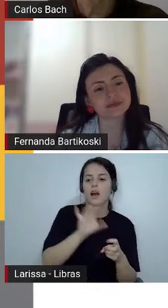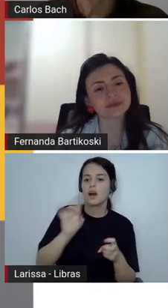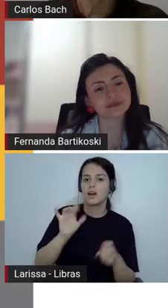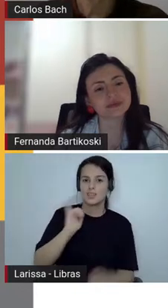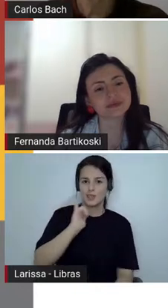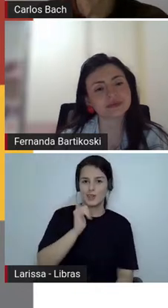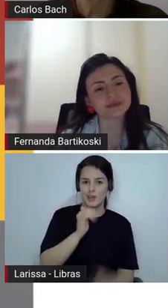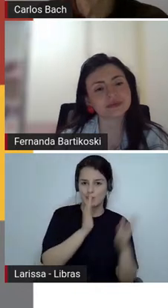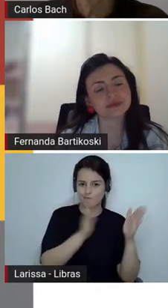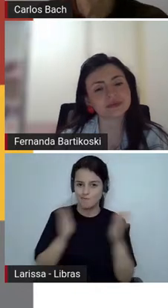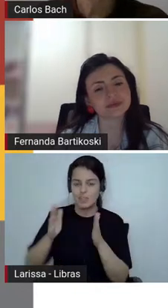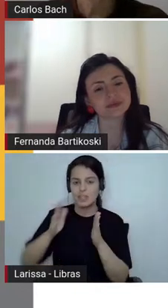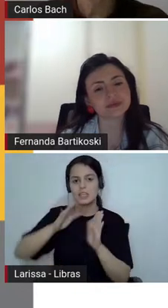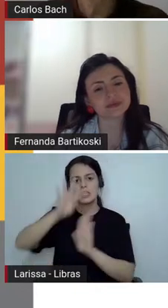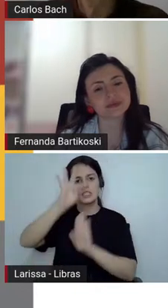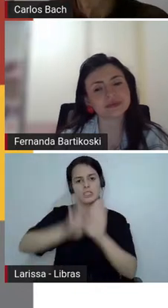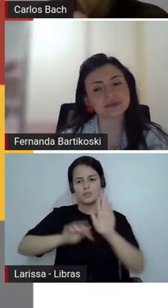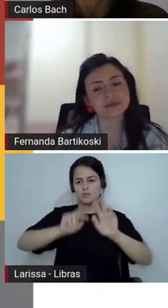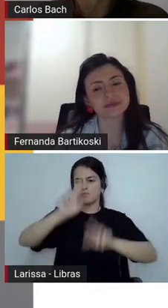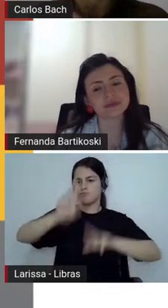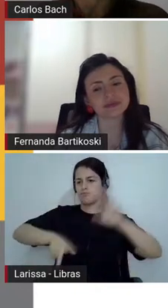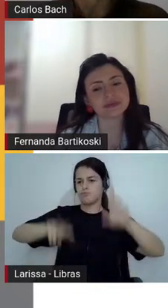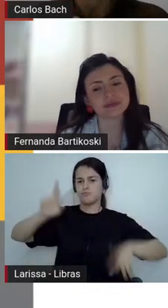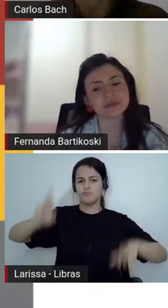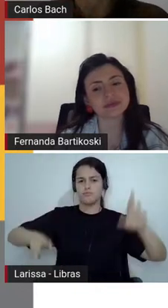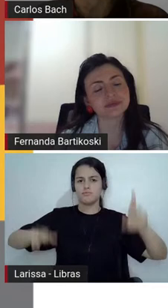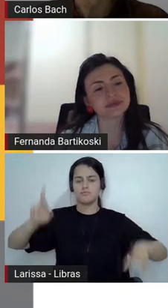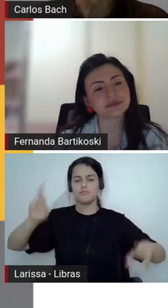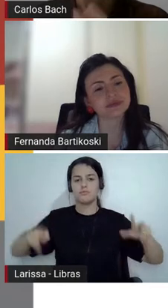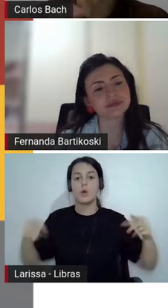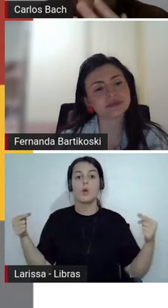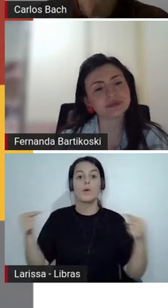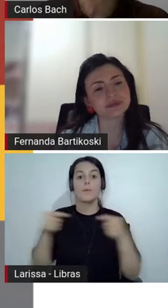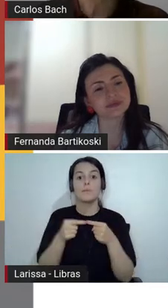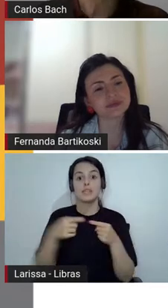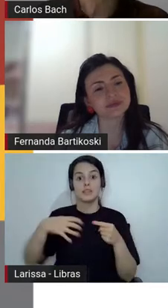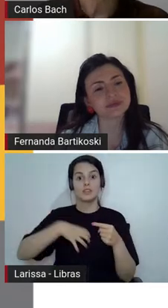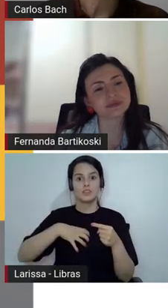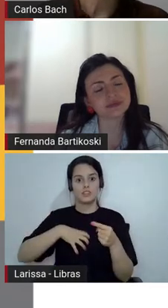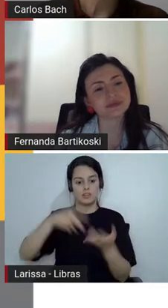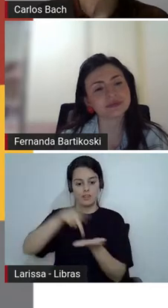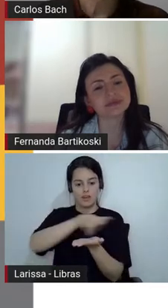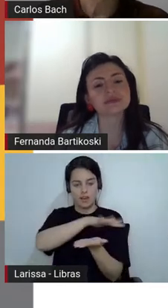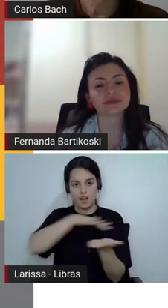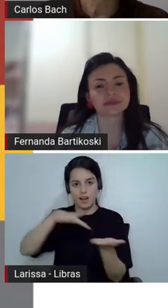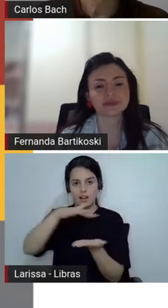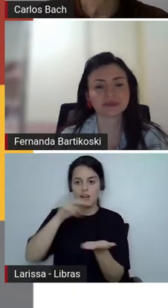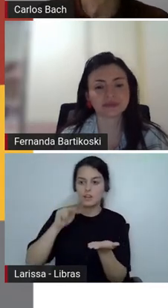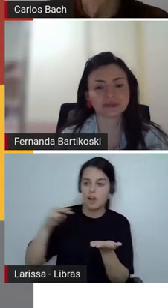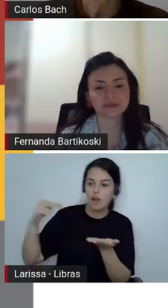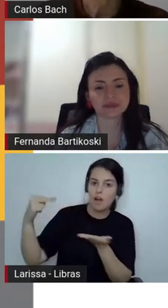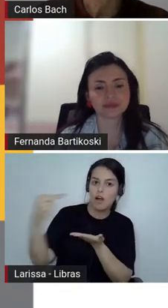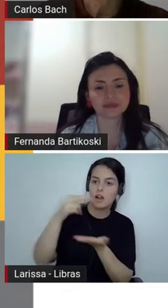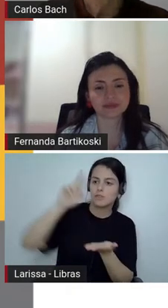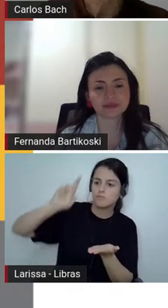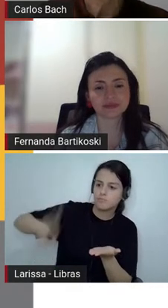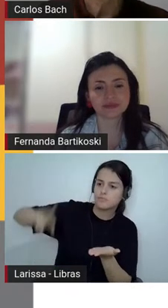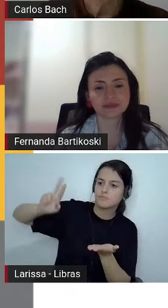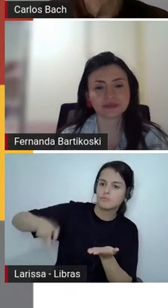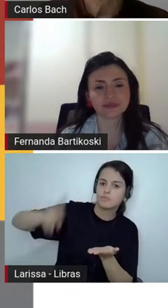sempre ampliar nosso olhar sobre a realidade então me perguntando sobre a crônica agora pode passar ali que eu já vi que o tempo tá